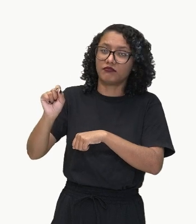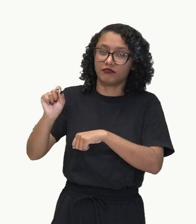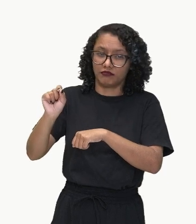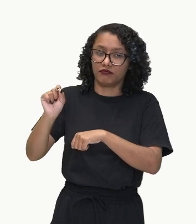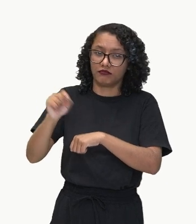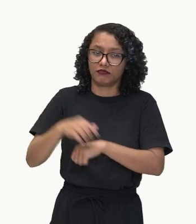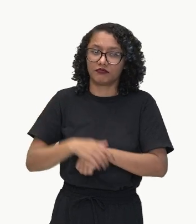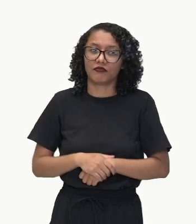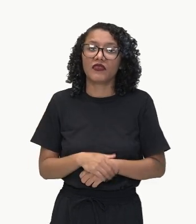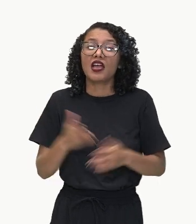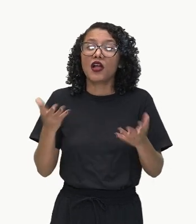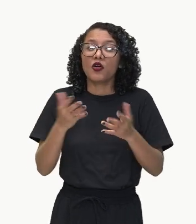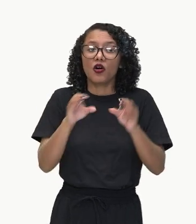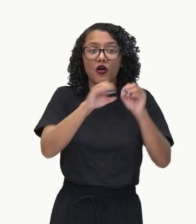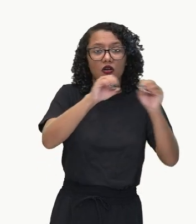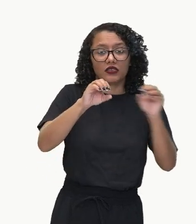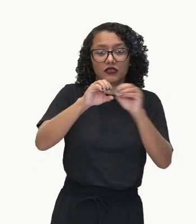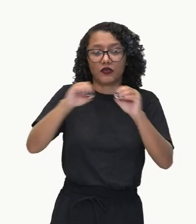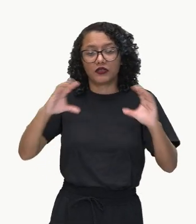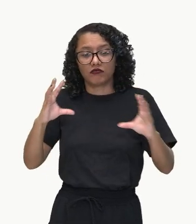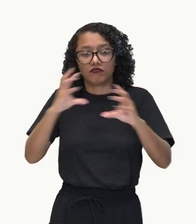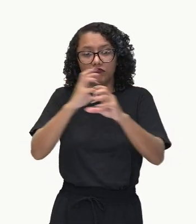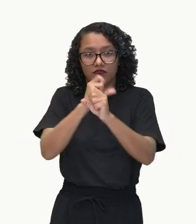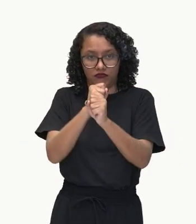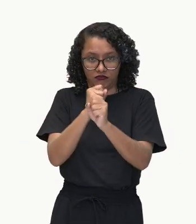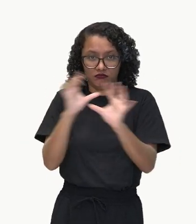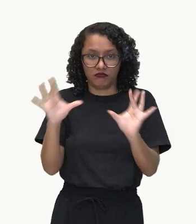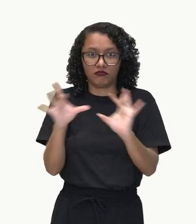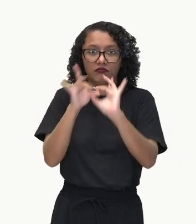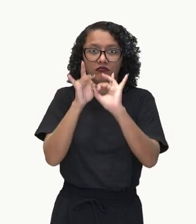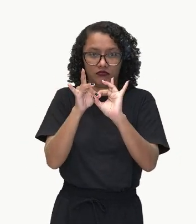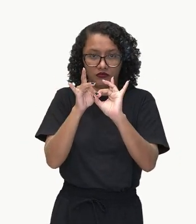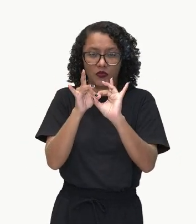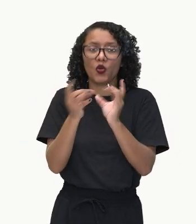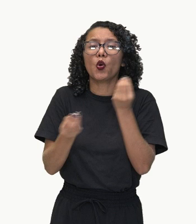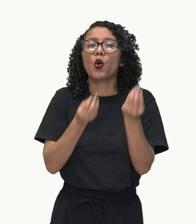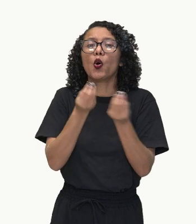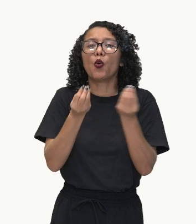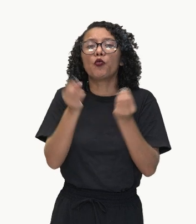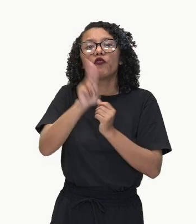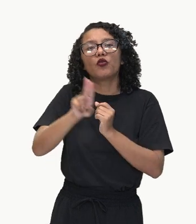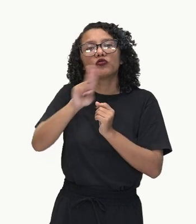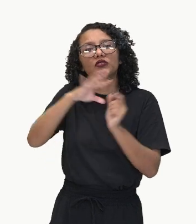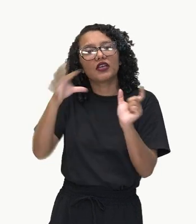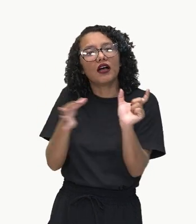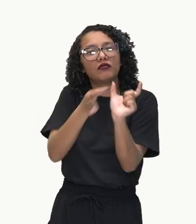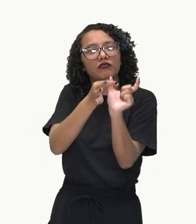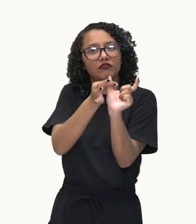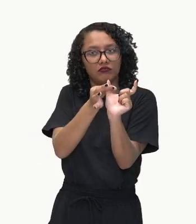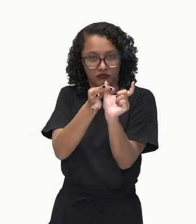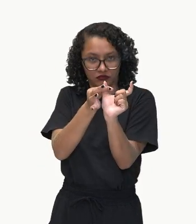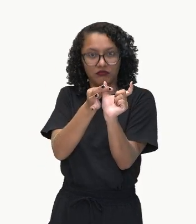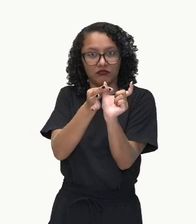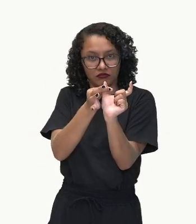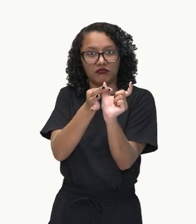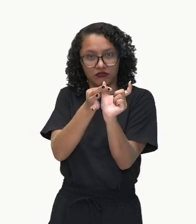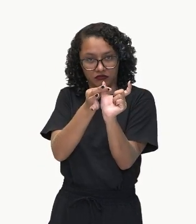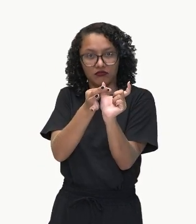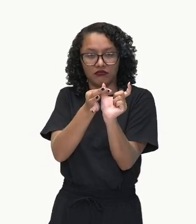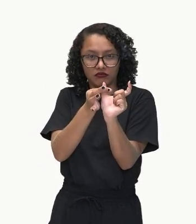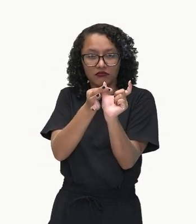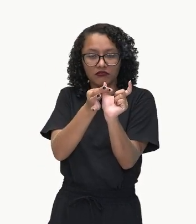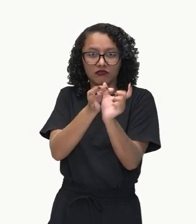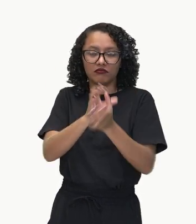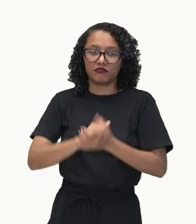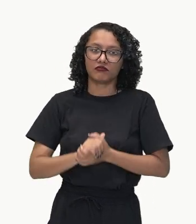eu vou juntar elas através de um síndeto, através de um conectivo, através de uma conjunção, e ele